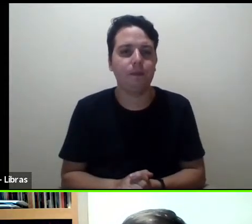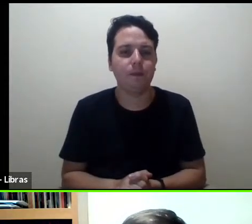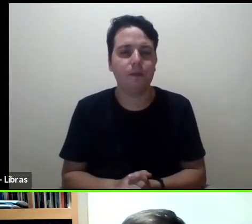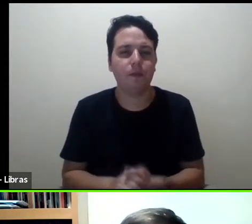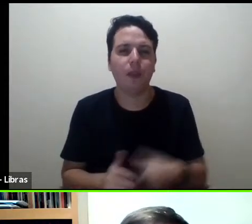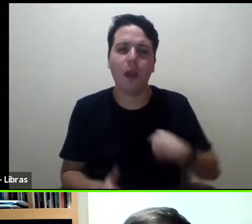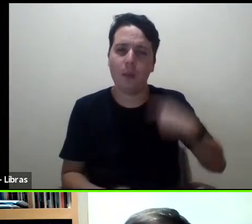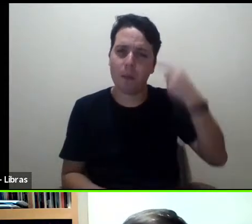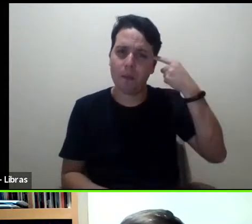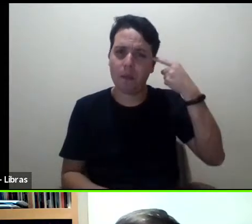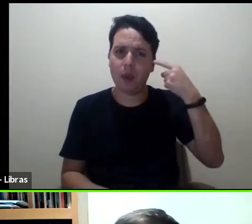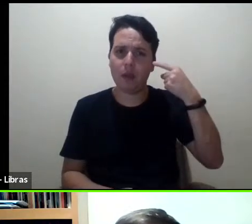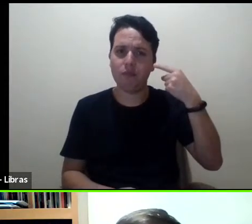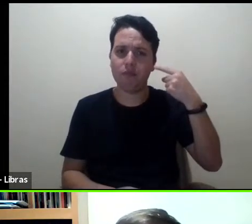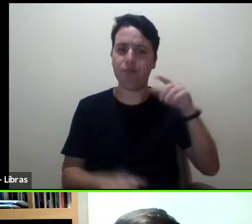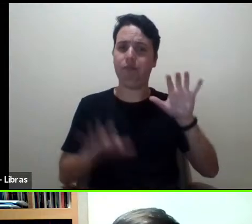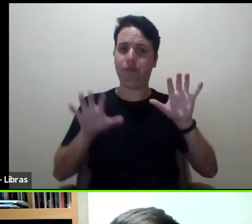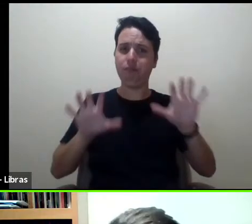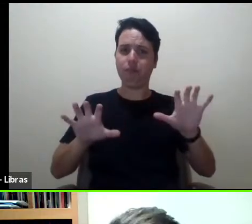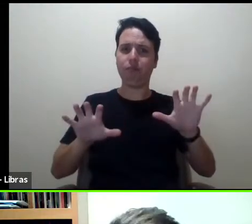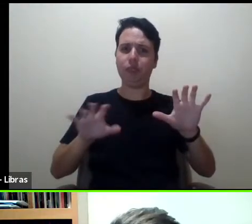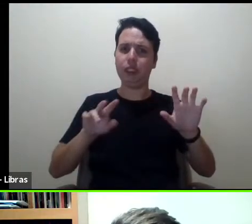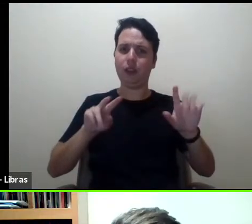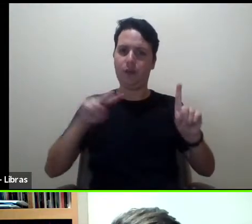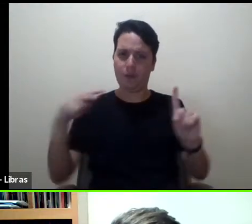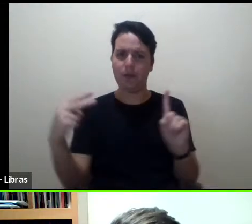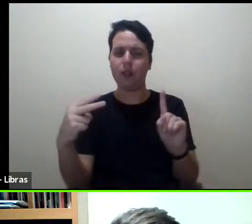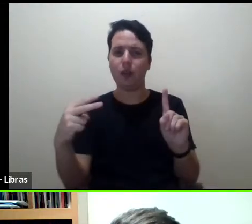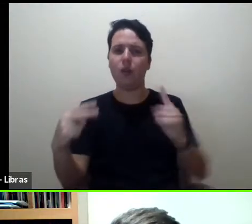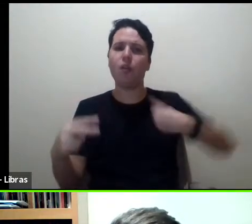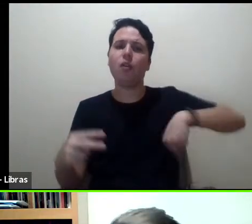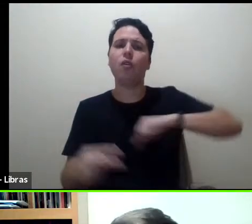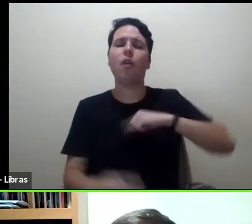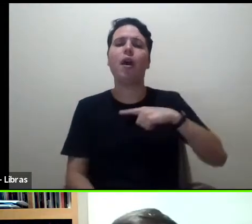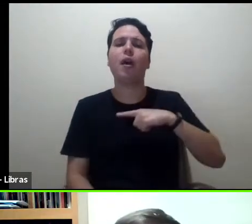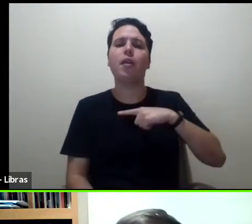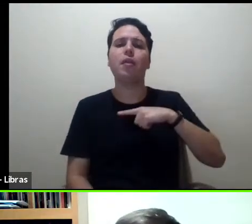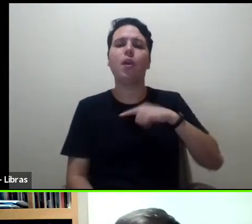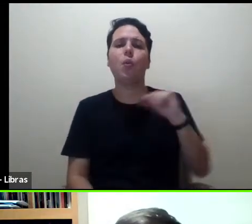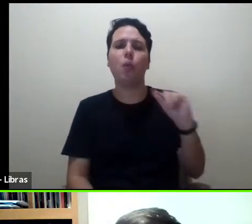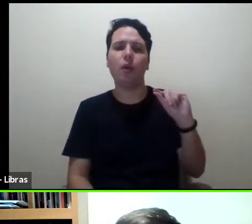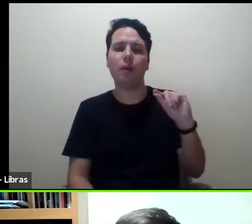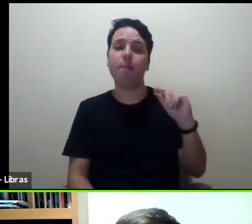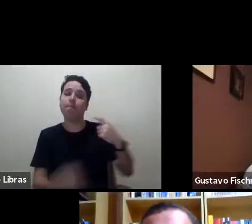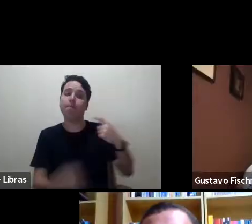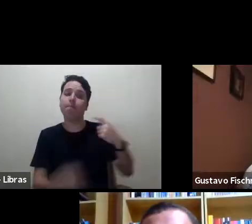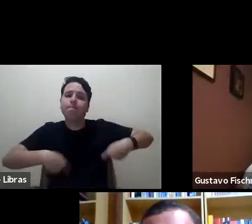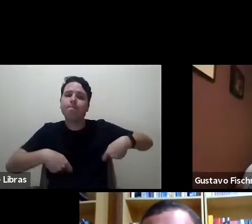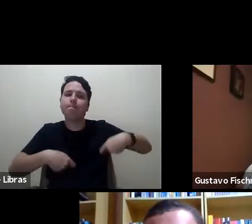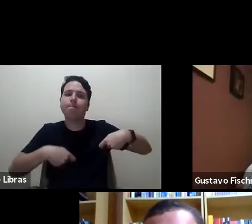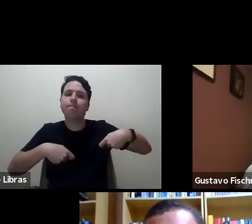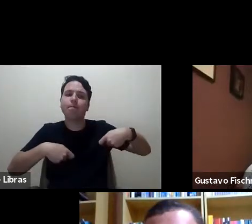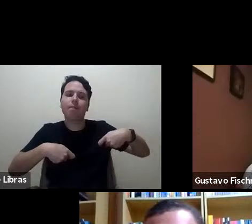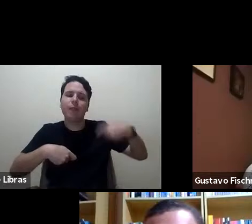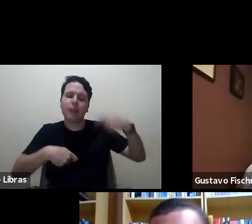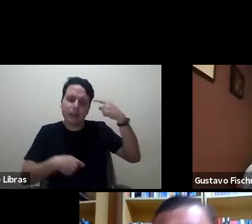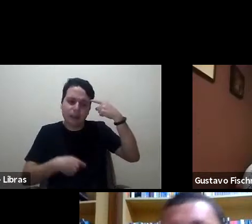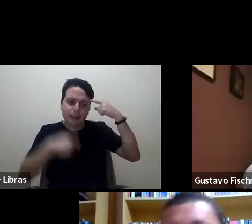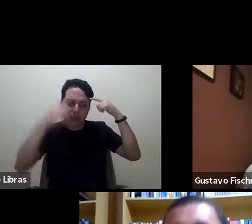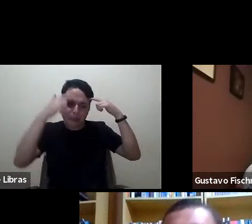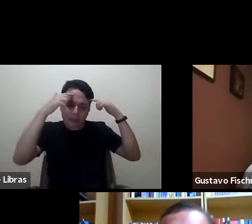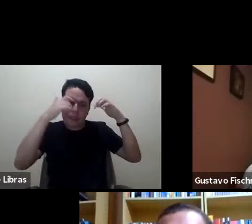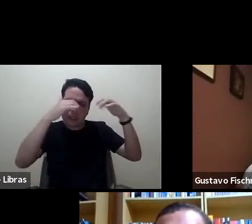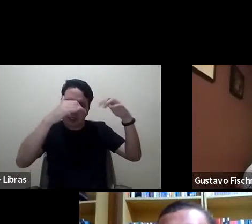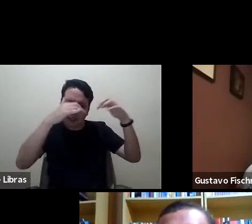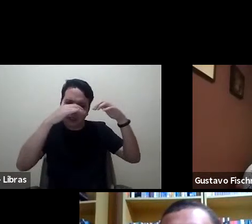nesse sentido, nós temos bastante a refletir no contexto brasileiro sobre uma certa